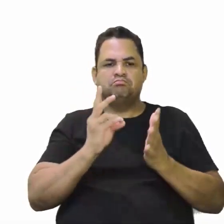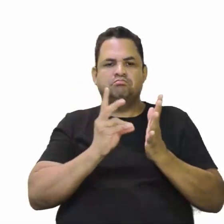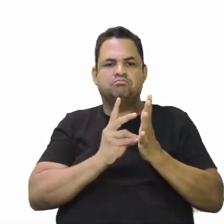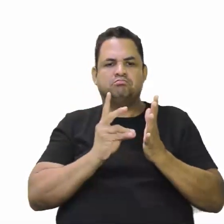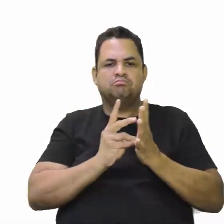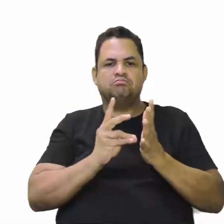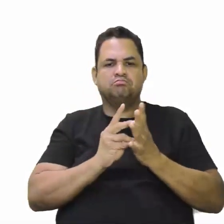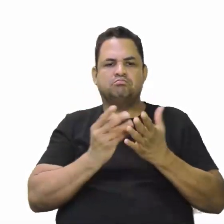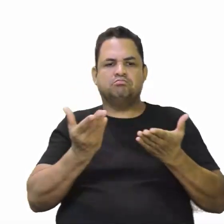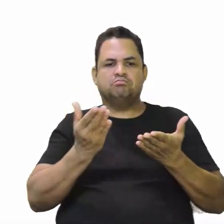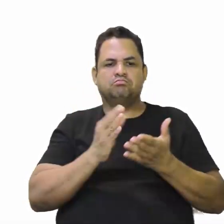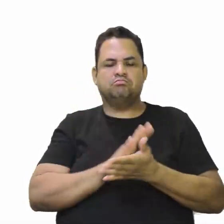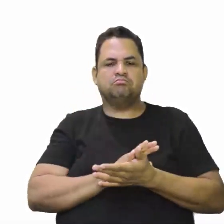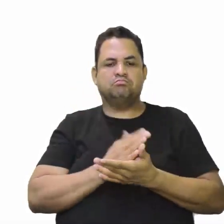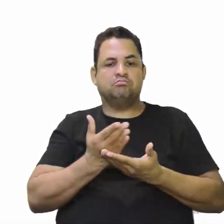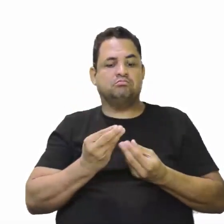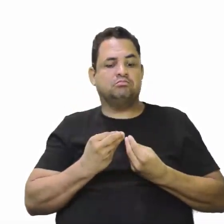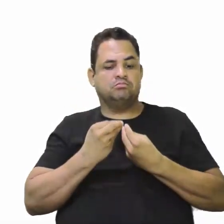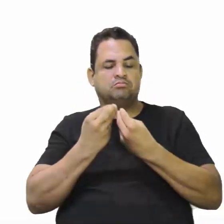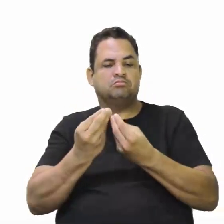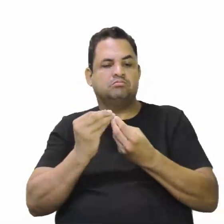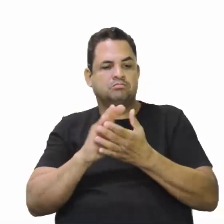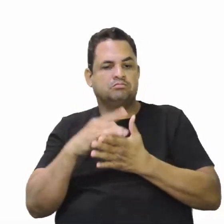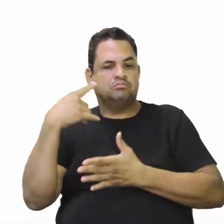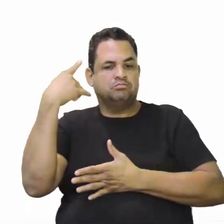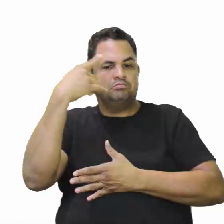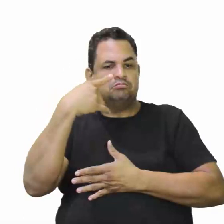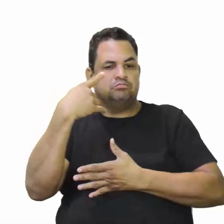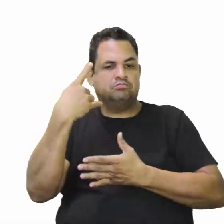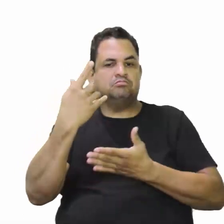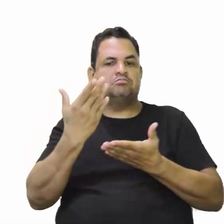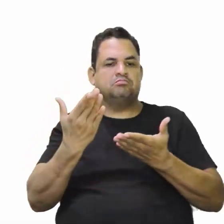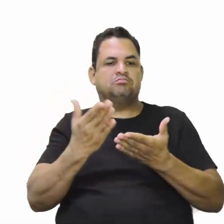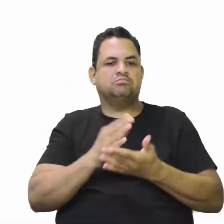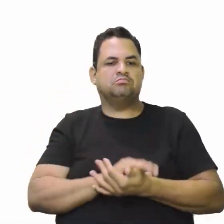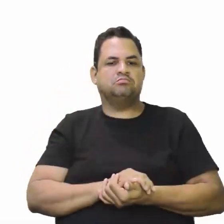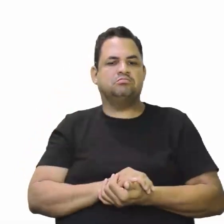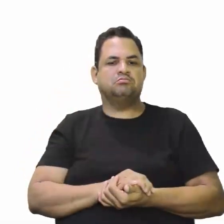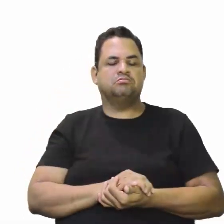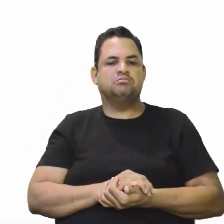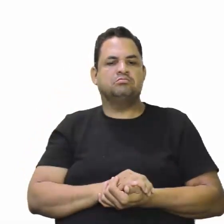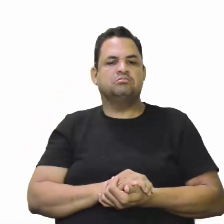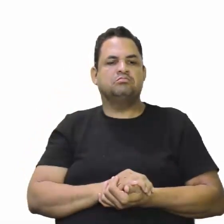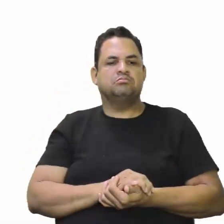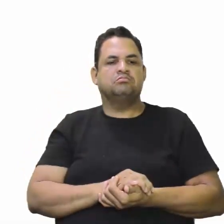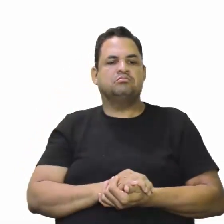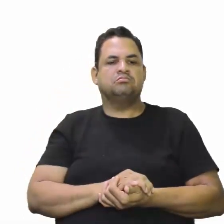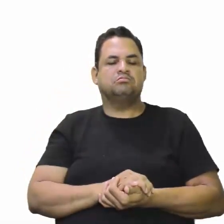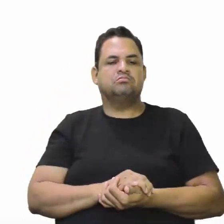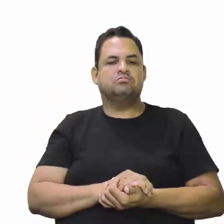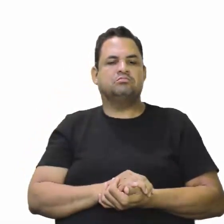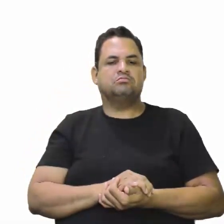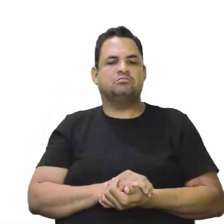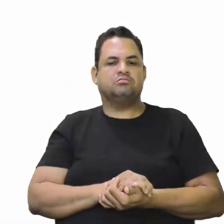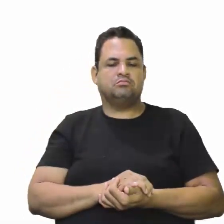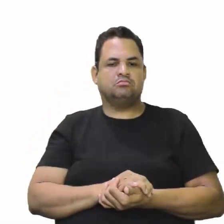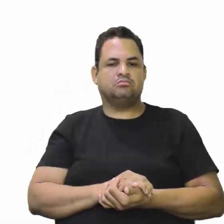confiado a um espanhol, um encomendeiro. Lembra que eu falei da encomenda? Era quase uma tutela.